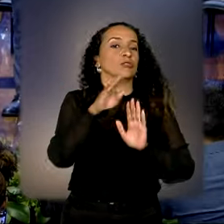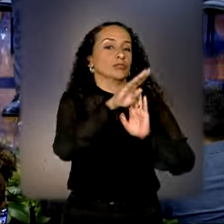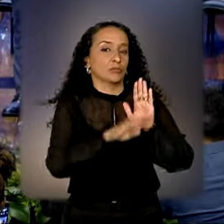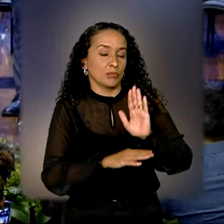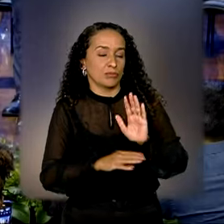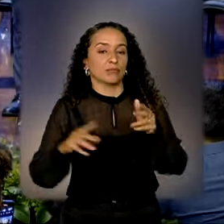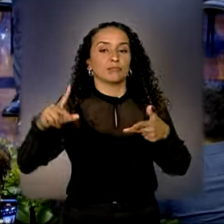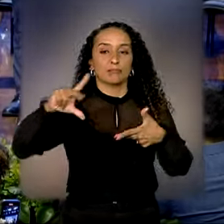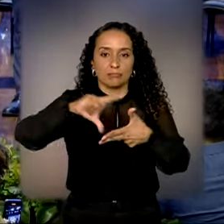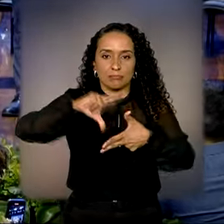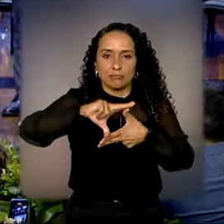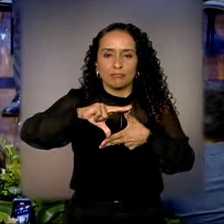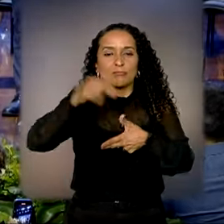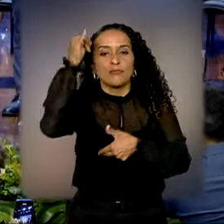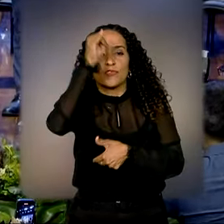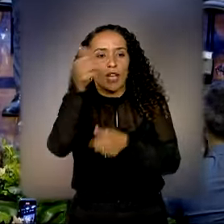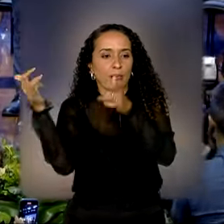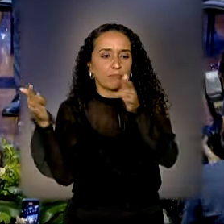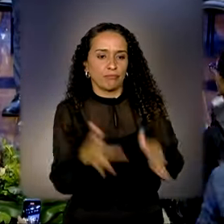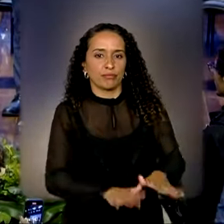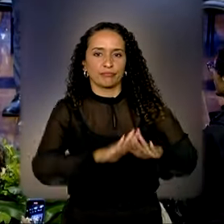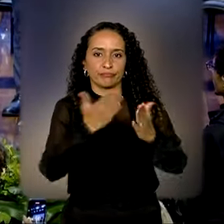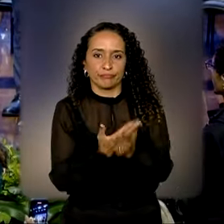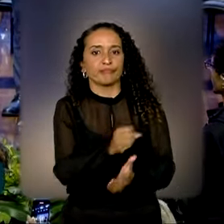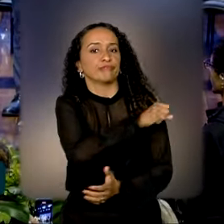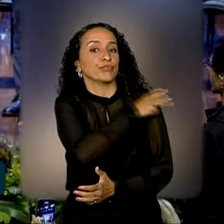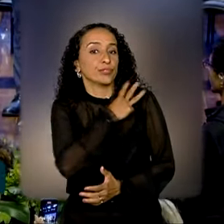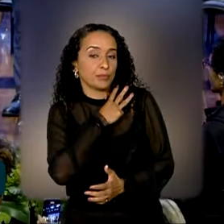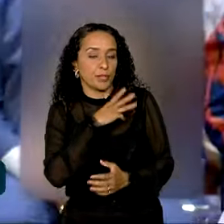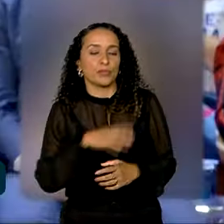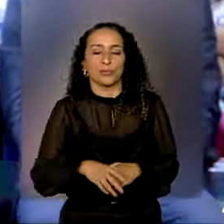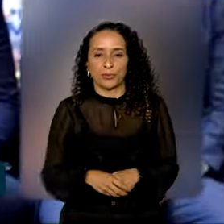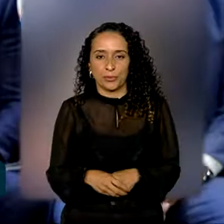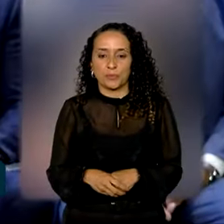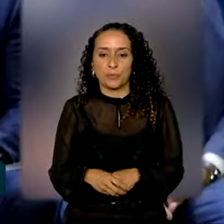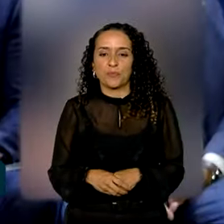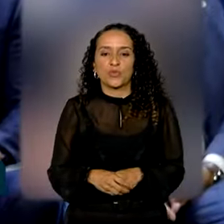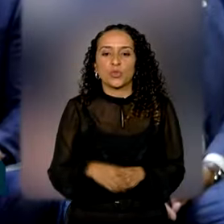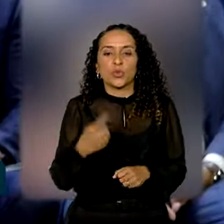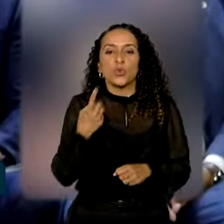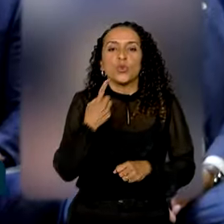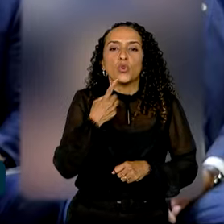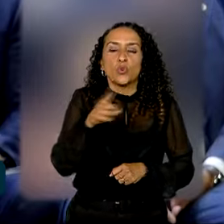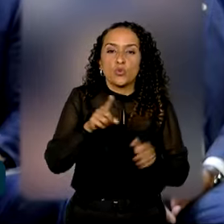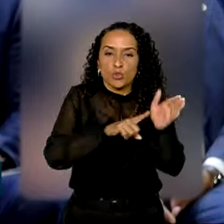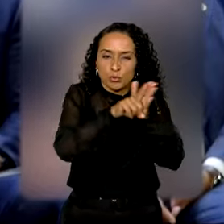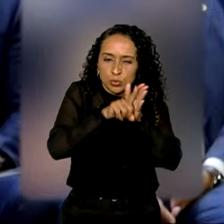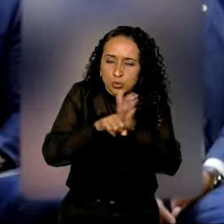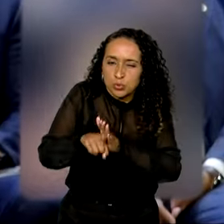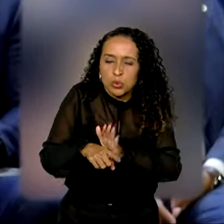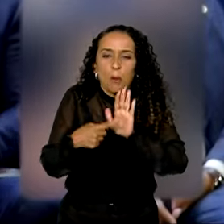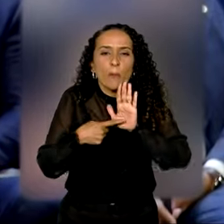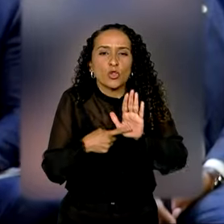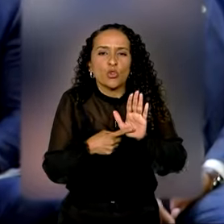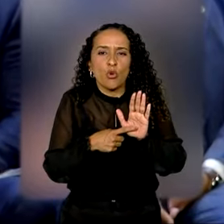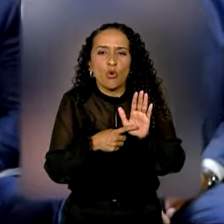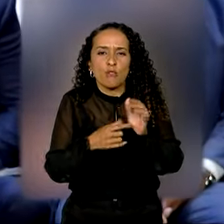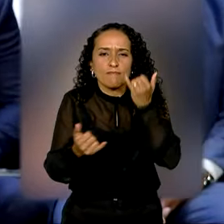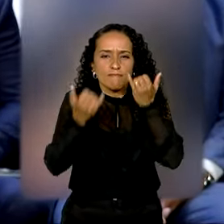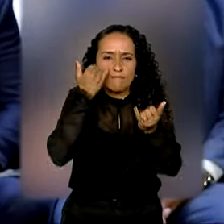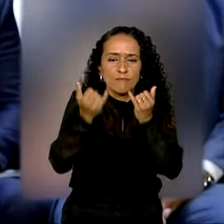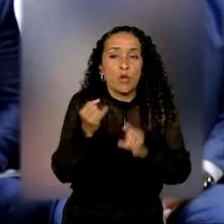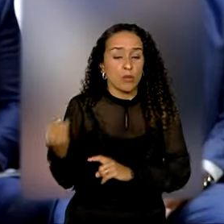para combater a evasão escolar no ensino médio. O último censo mostrou dados importantes.